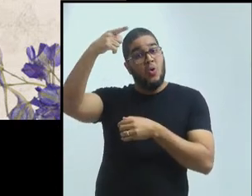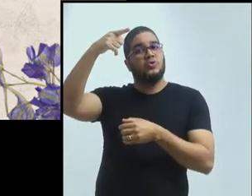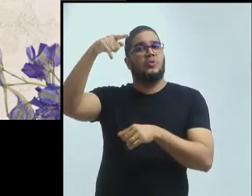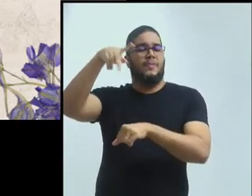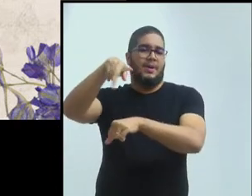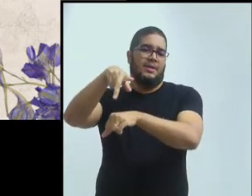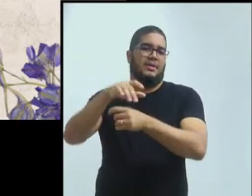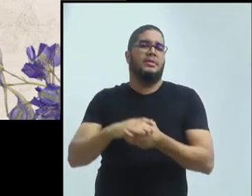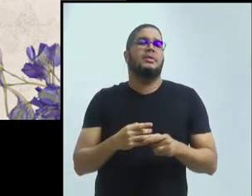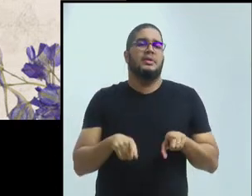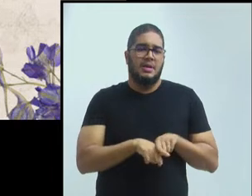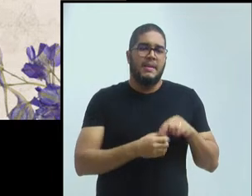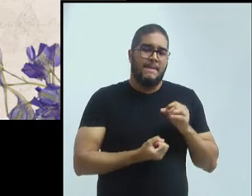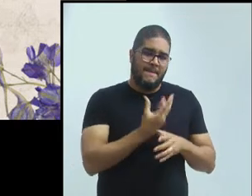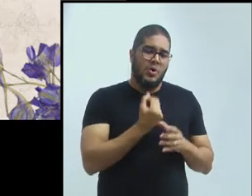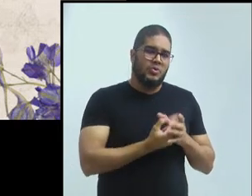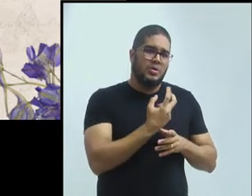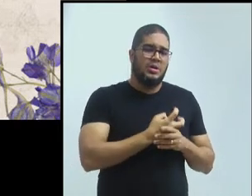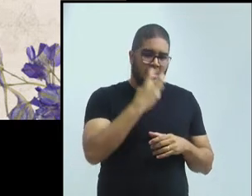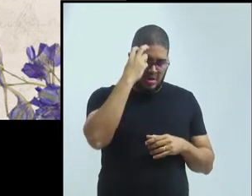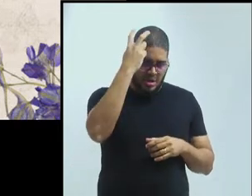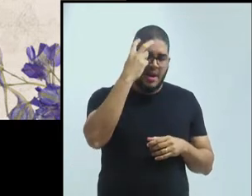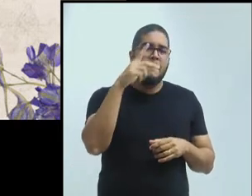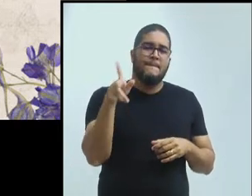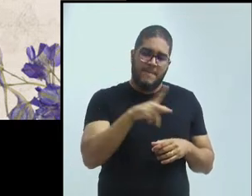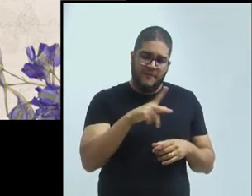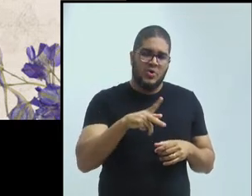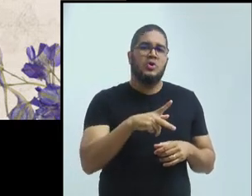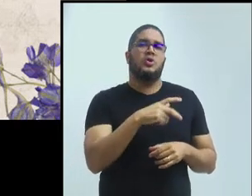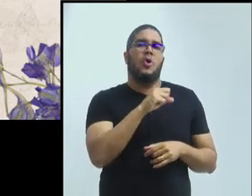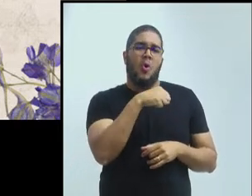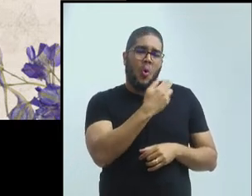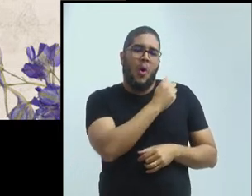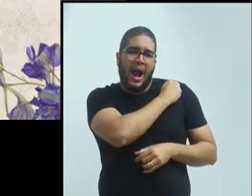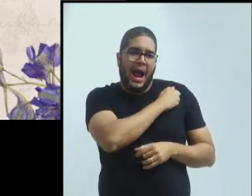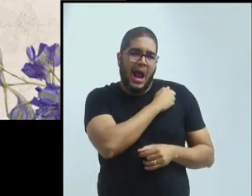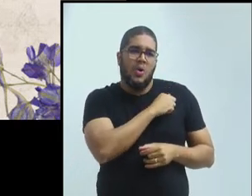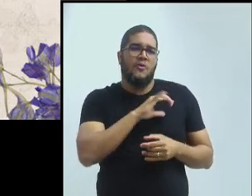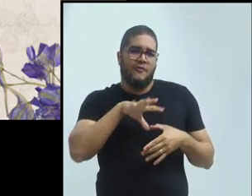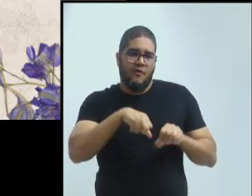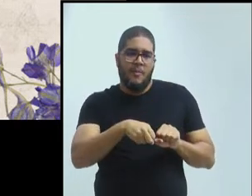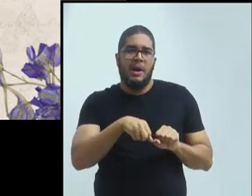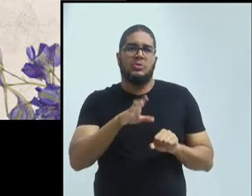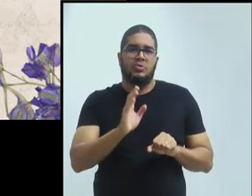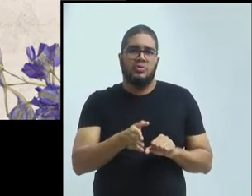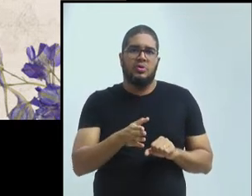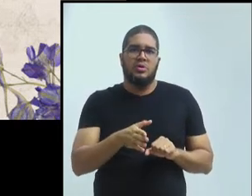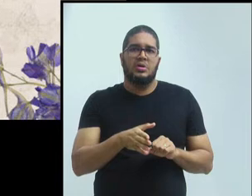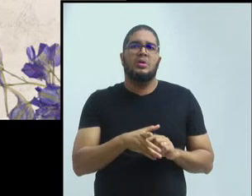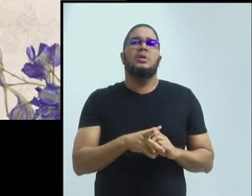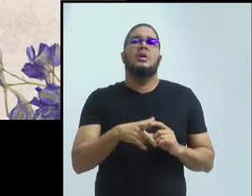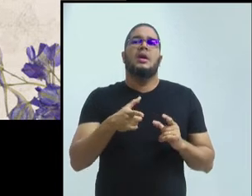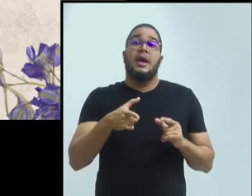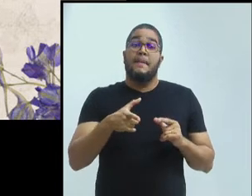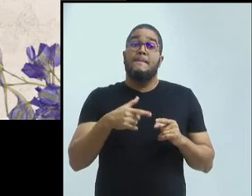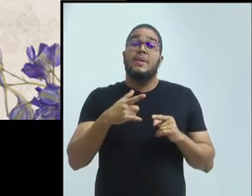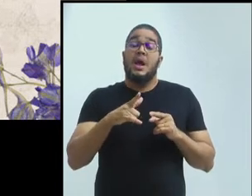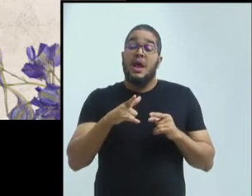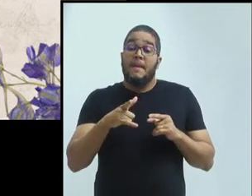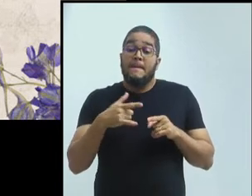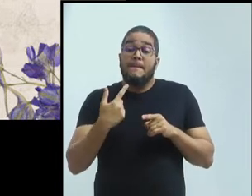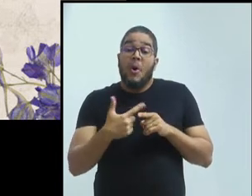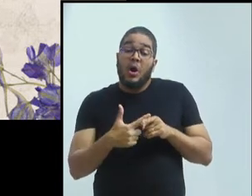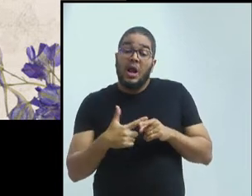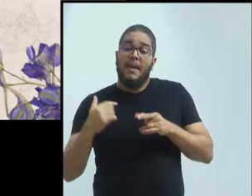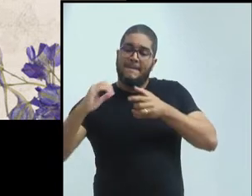intelectual de docentes, discentes e egressos titulados, resultante de projetos de pesquisa em parceria com